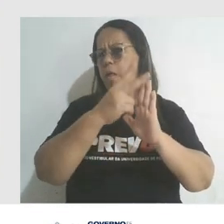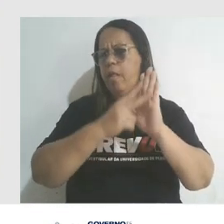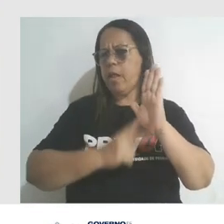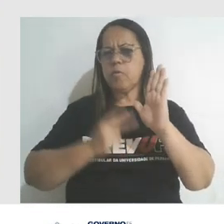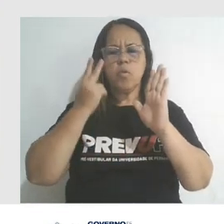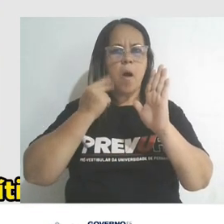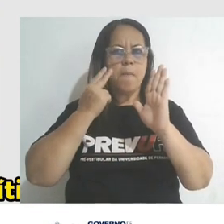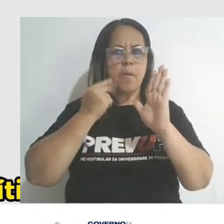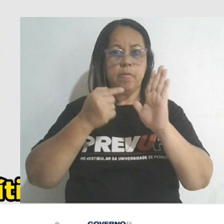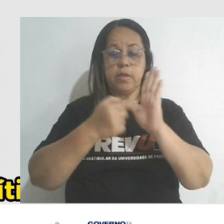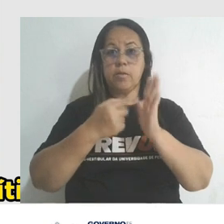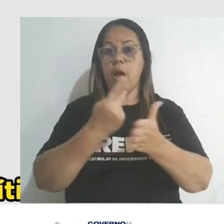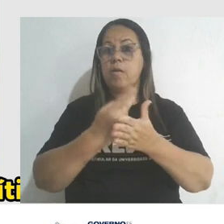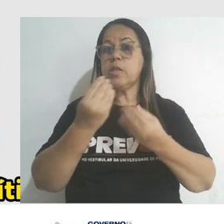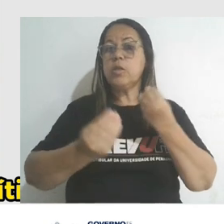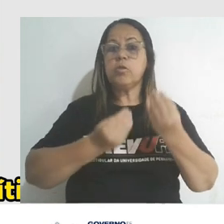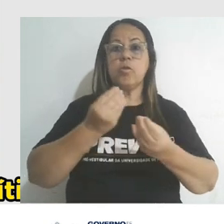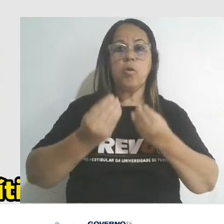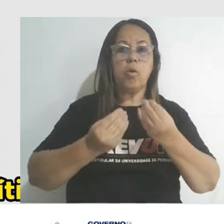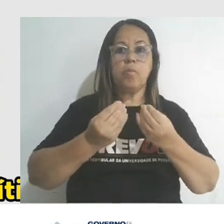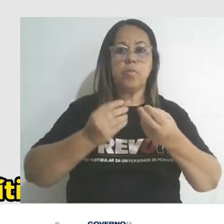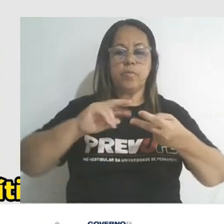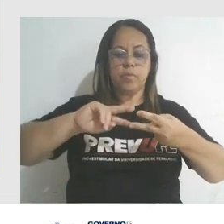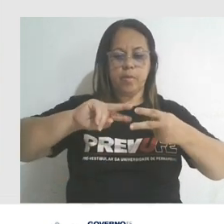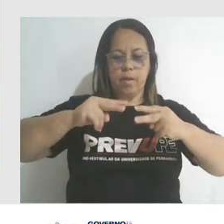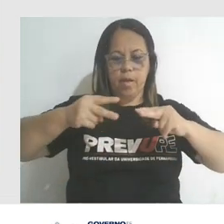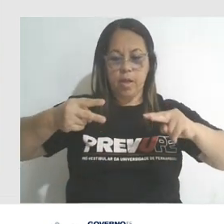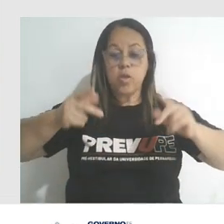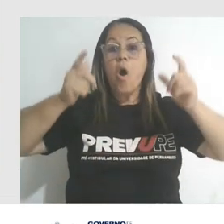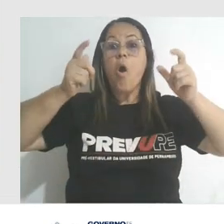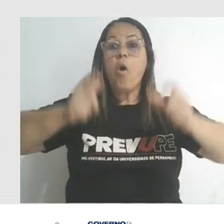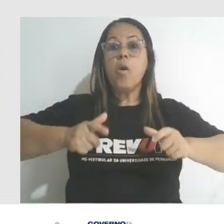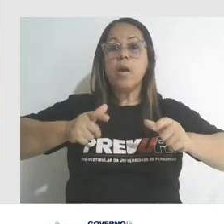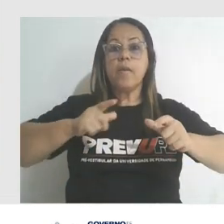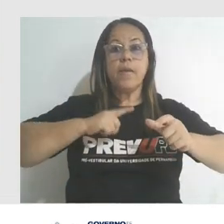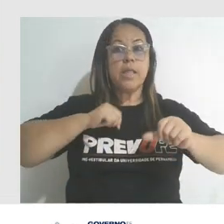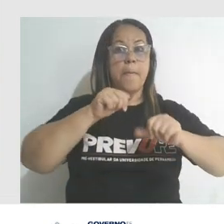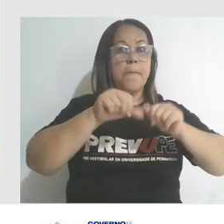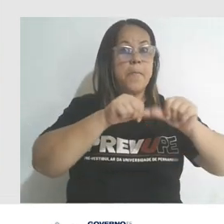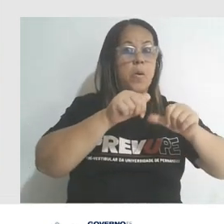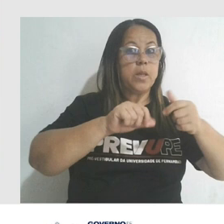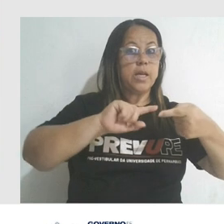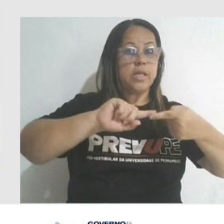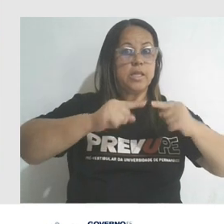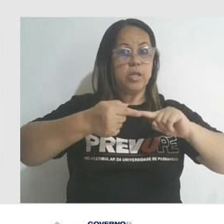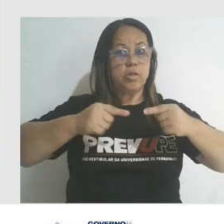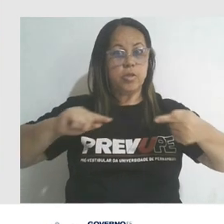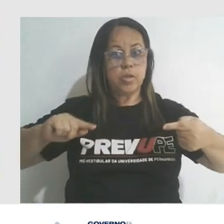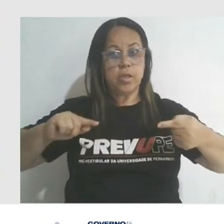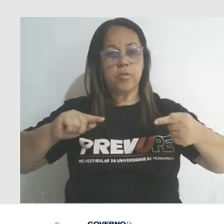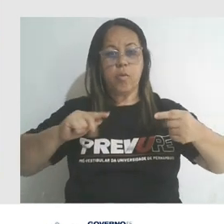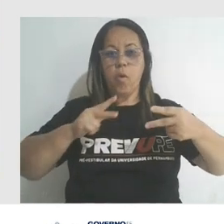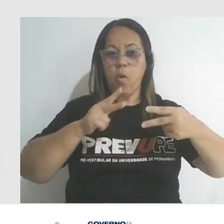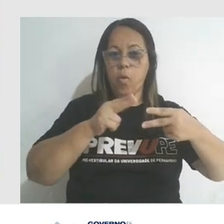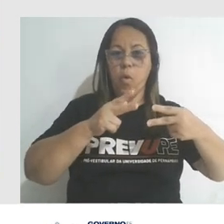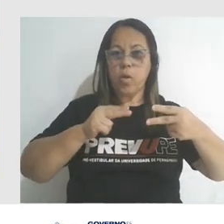diz, ó, o mecanismo consiste em um sistema de reconhecimento do sítio onde haverá mudança de gene combinado com o mecanismo de corte e